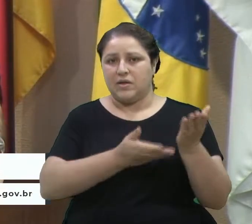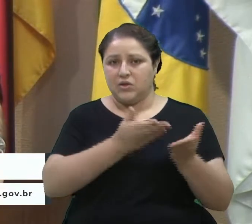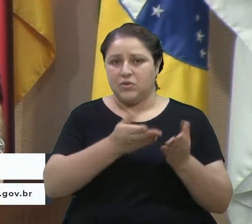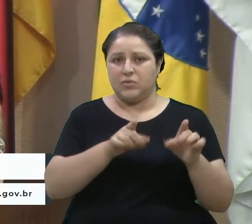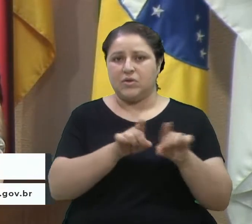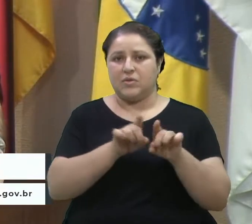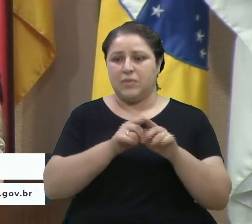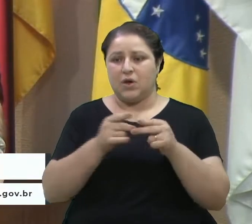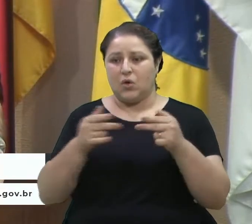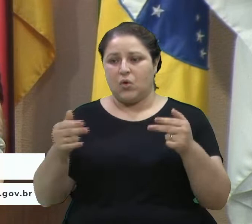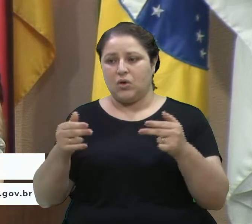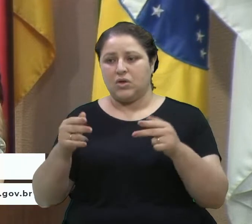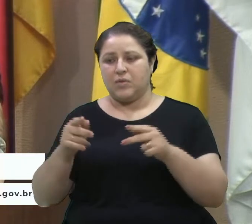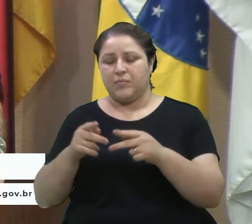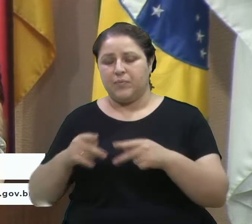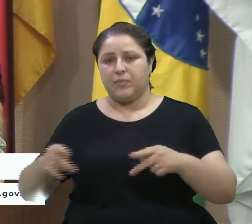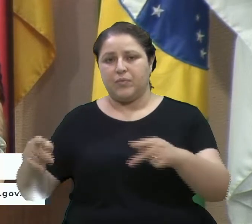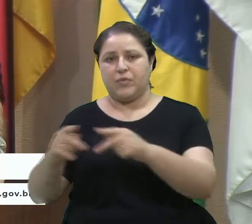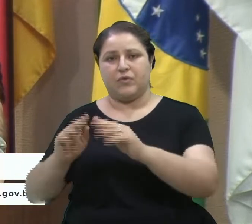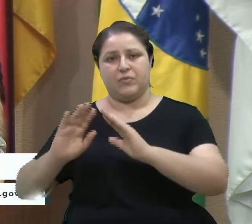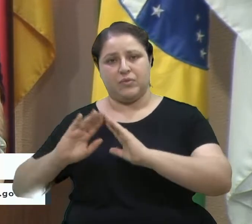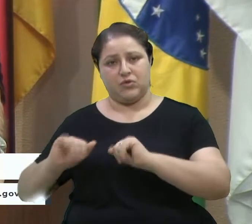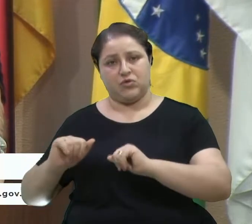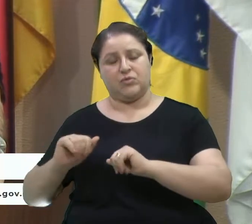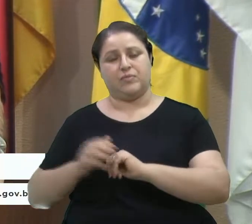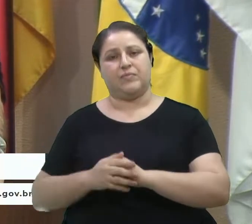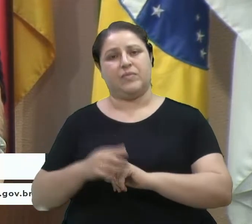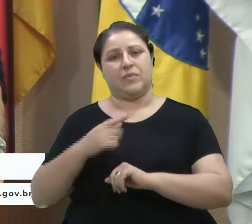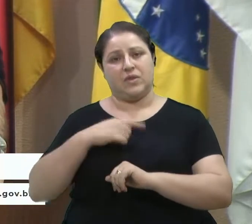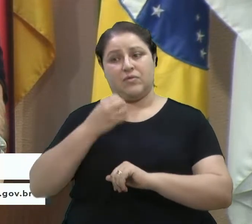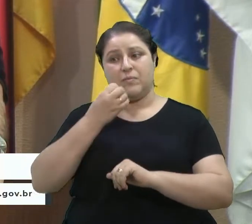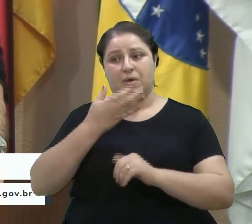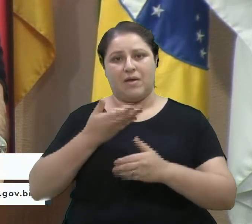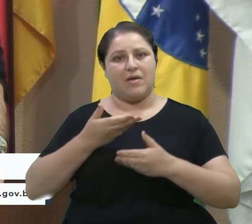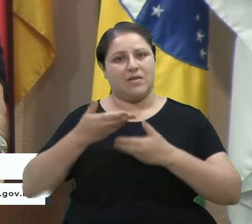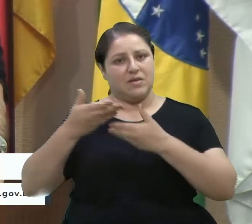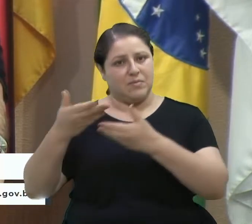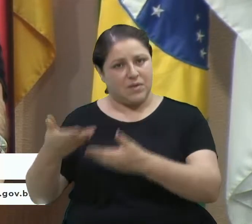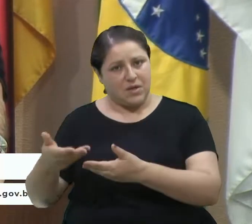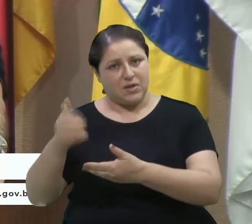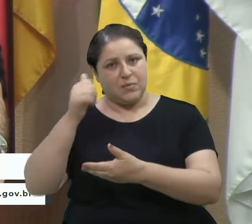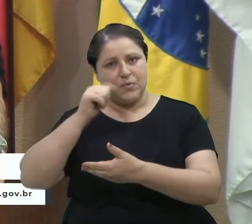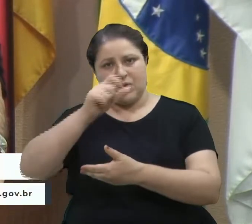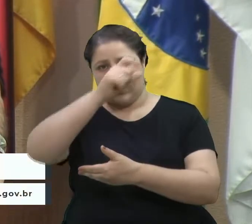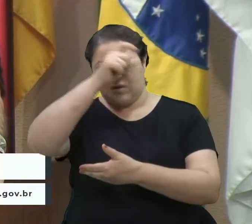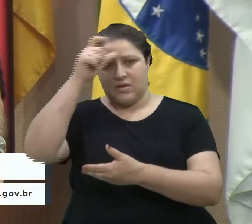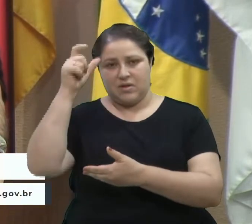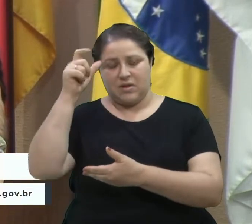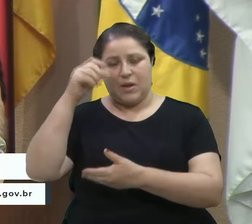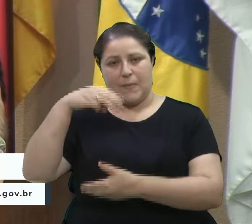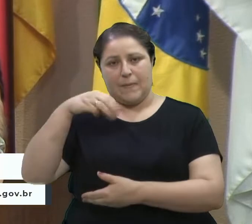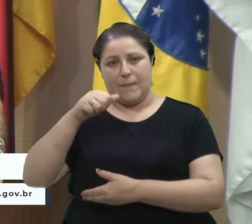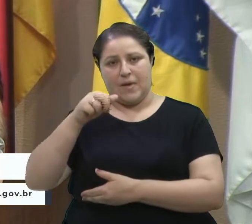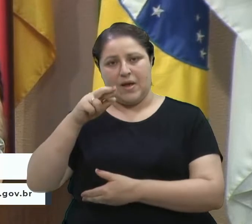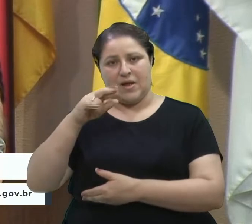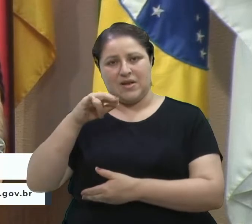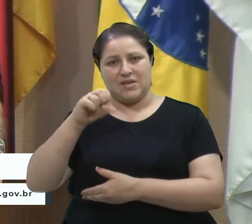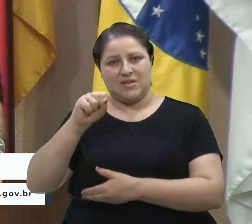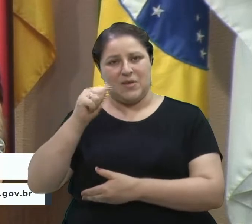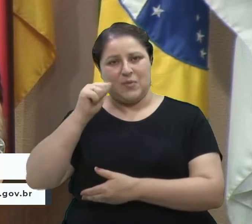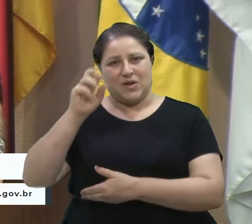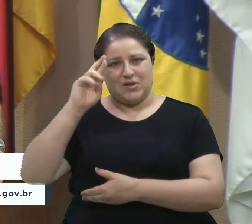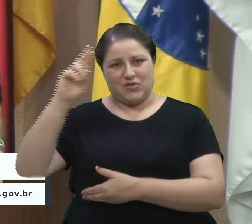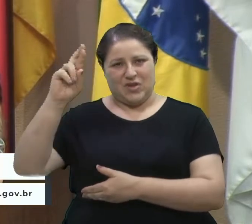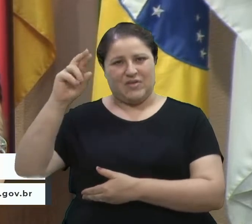nos pediu. A gente foi muito bem recebido até pela enfermeira-chefe, a Marisa, nos atendeu muito